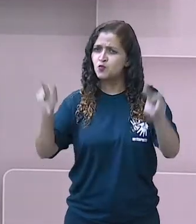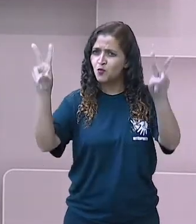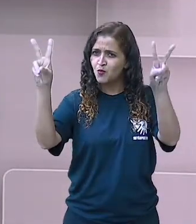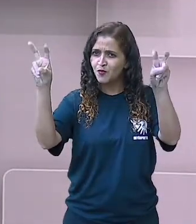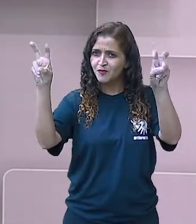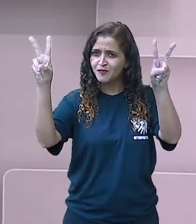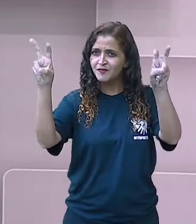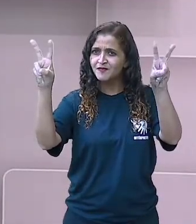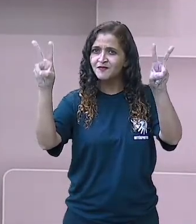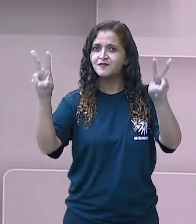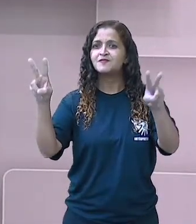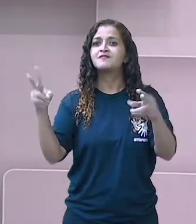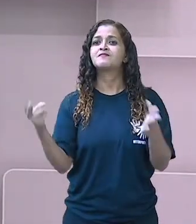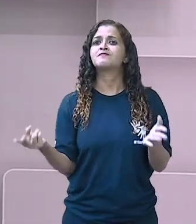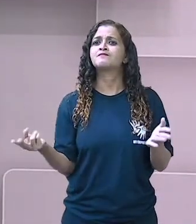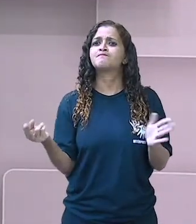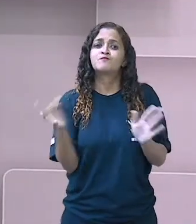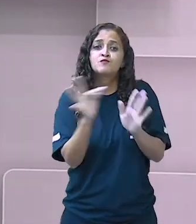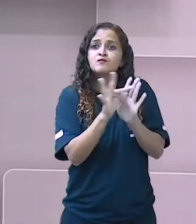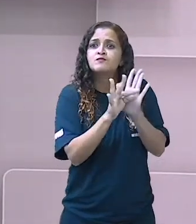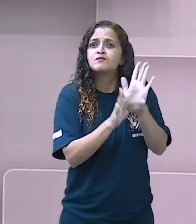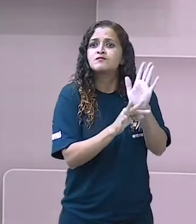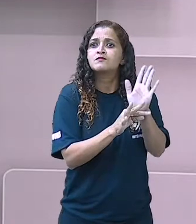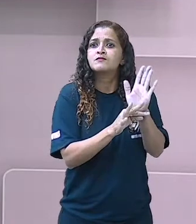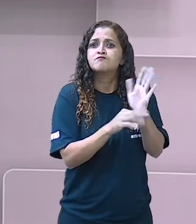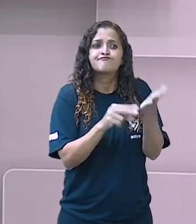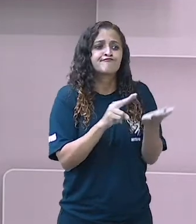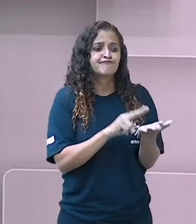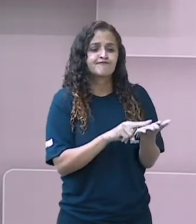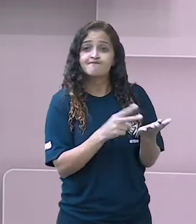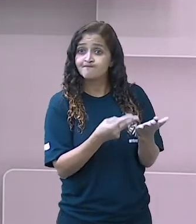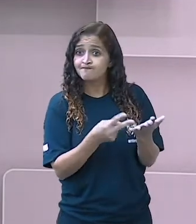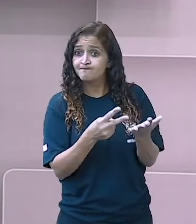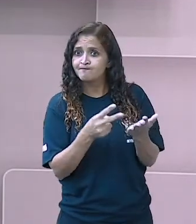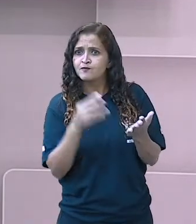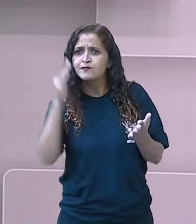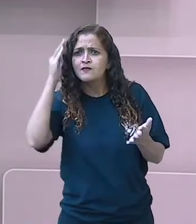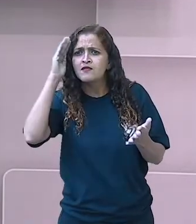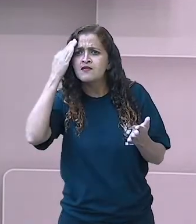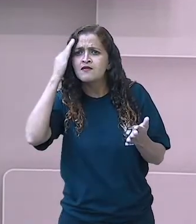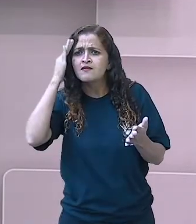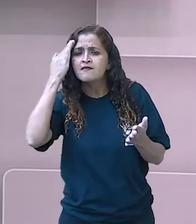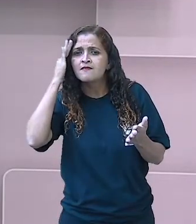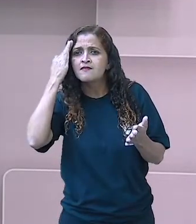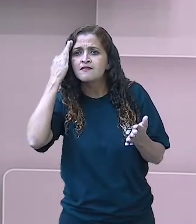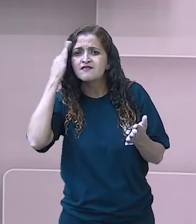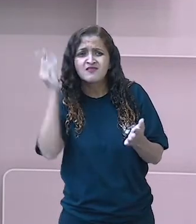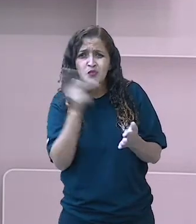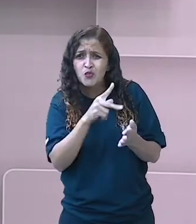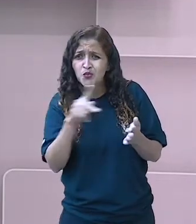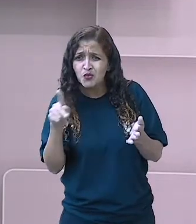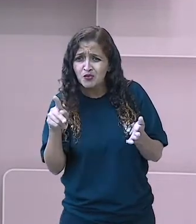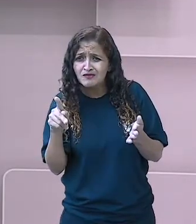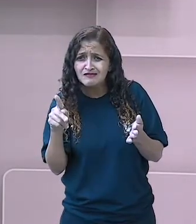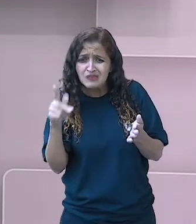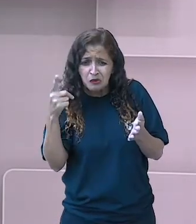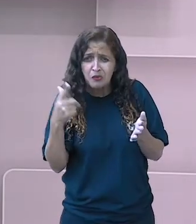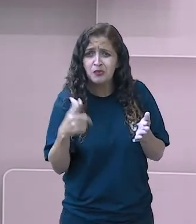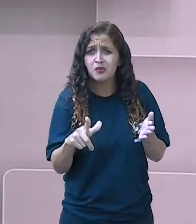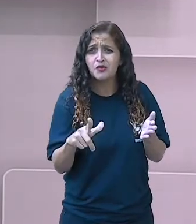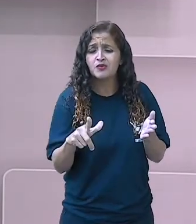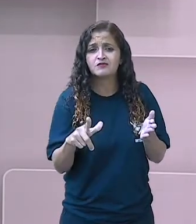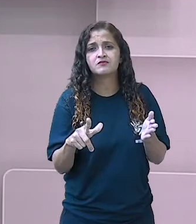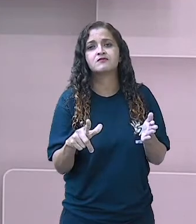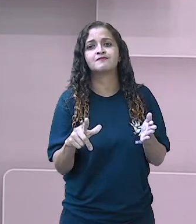nossa aula de hoje é interpretação de texto. Professora, de novo interpretação de texto?